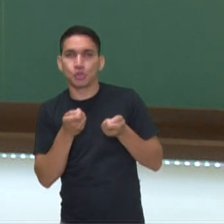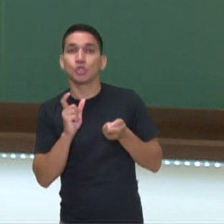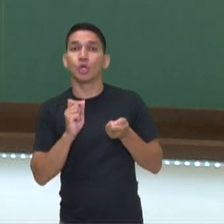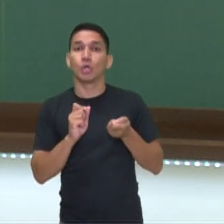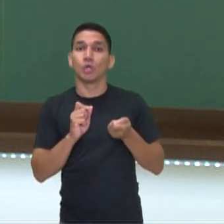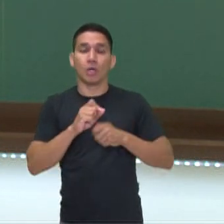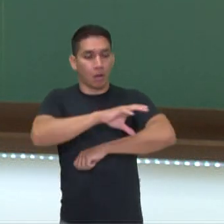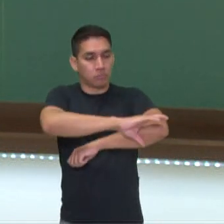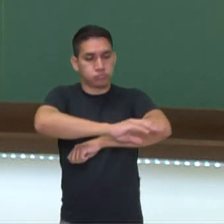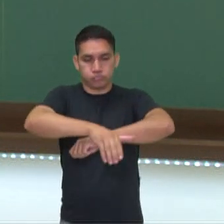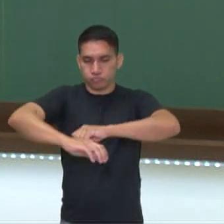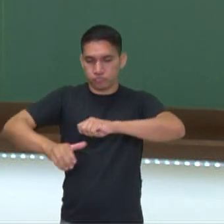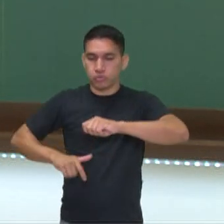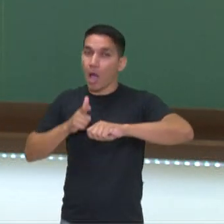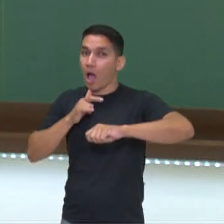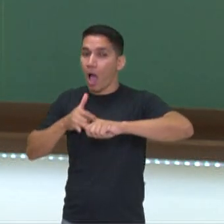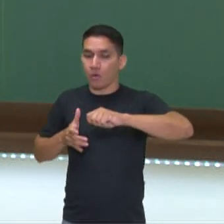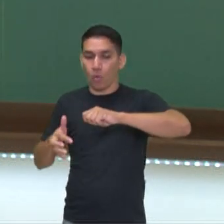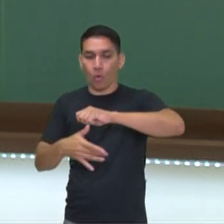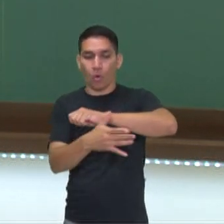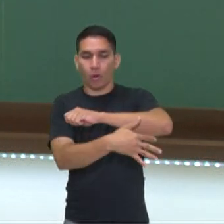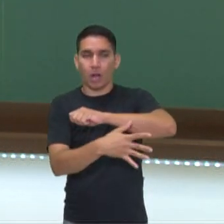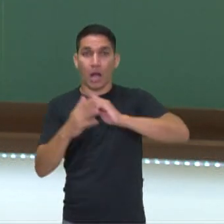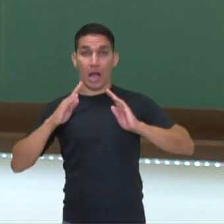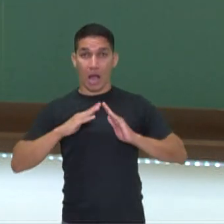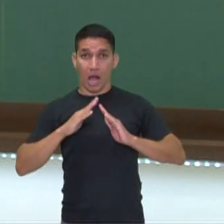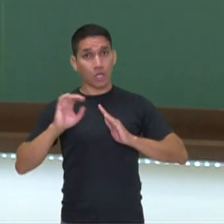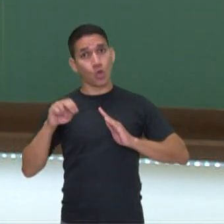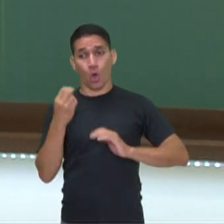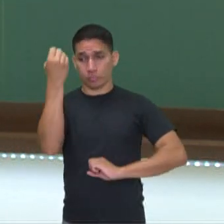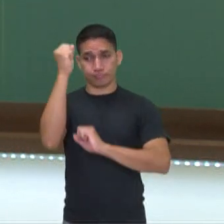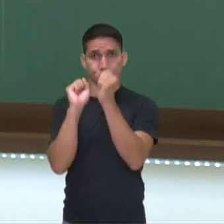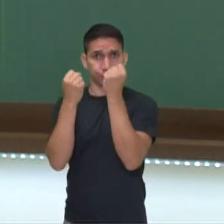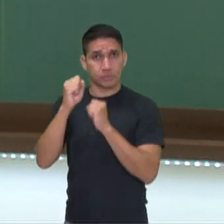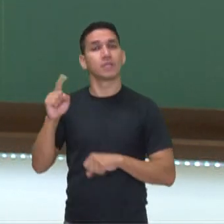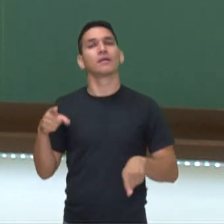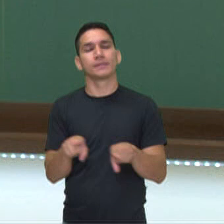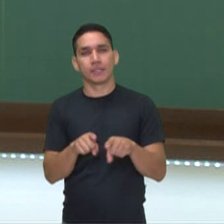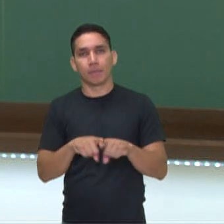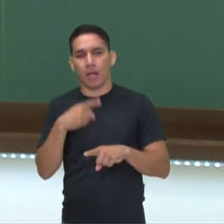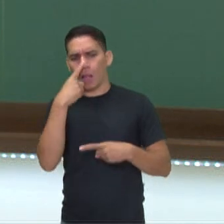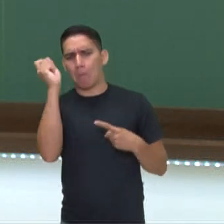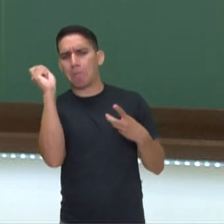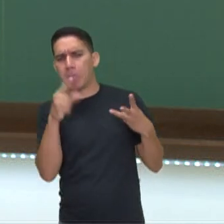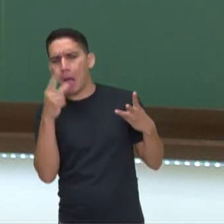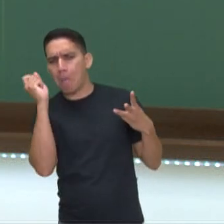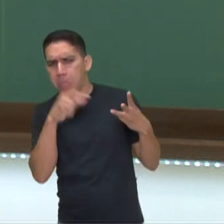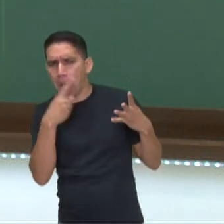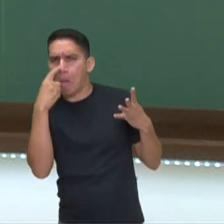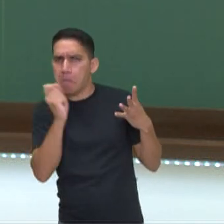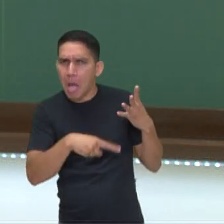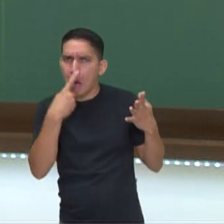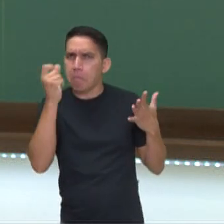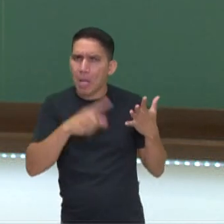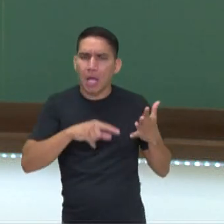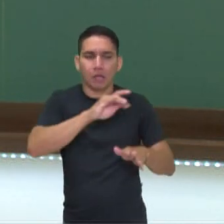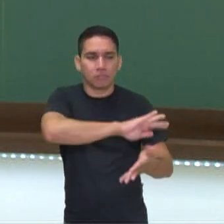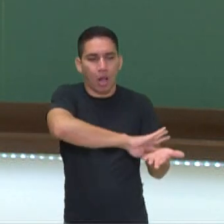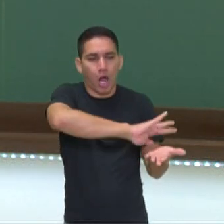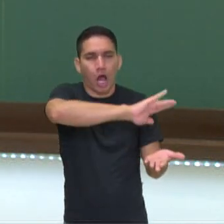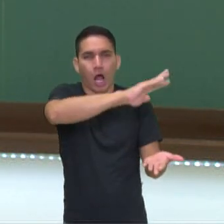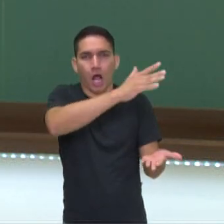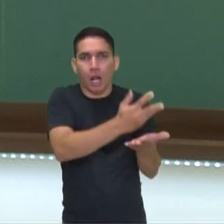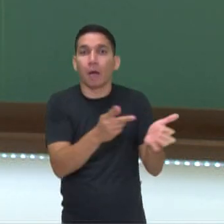seja ele doméstico ou ainda industrial, e a gestão dos resíduos sólidos, remanescentes do processo